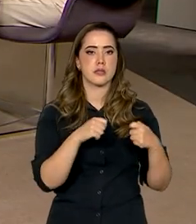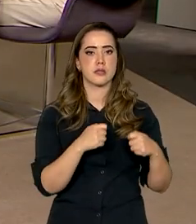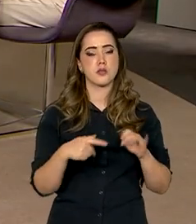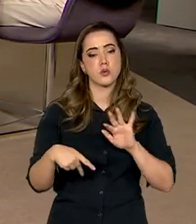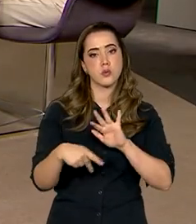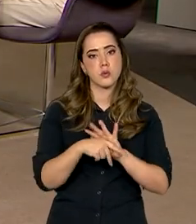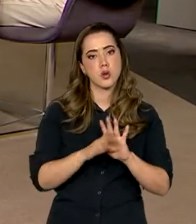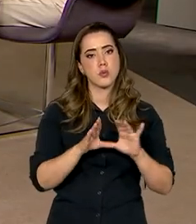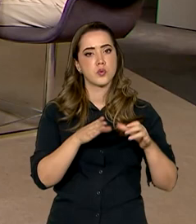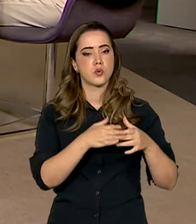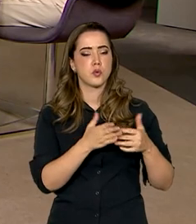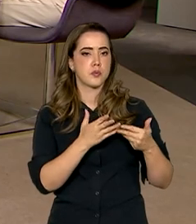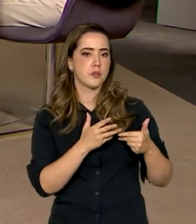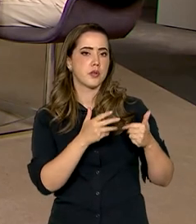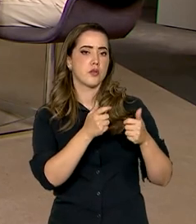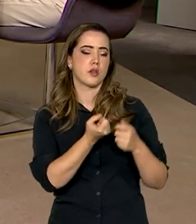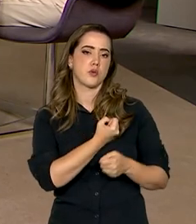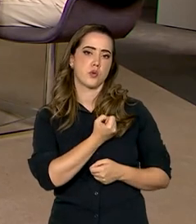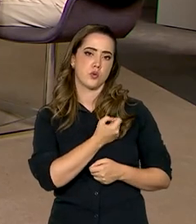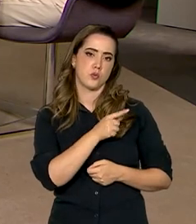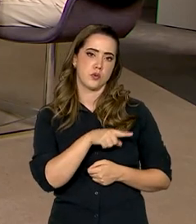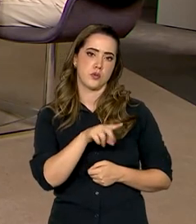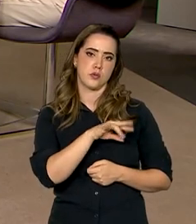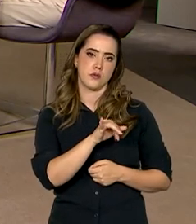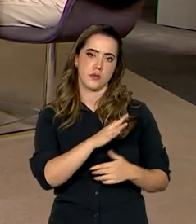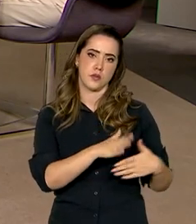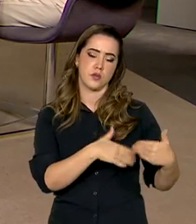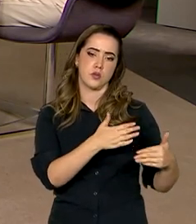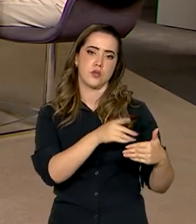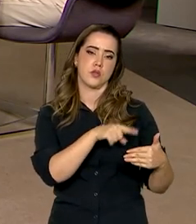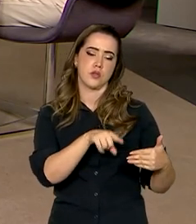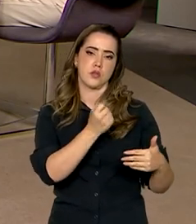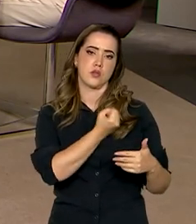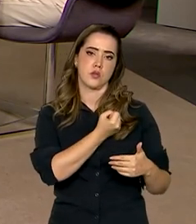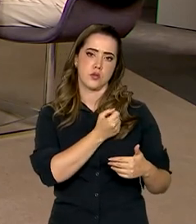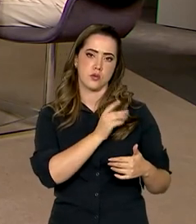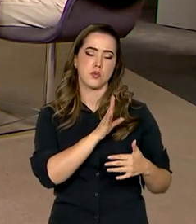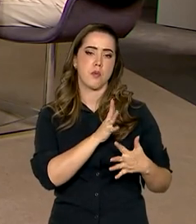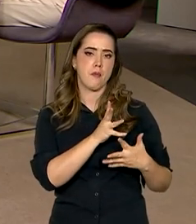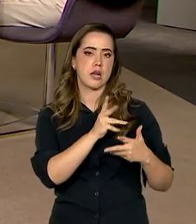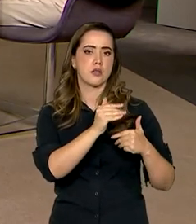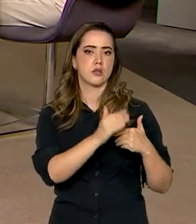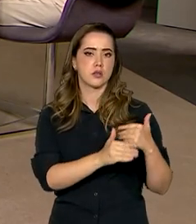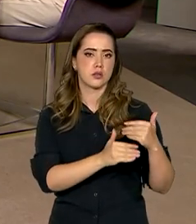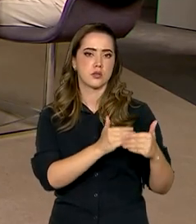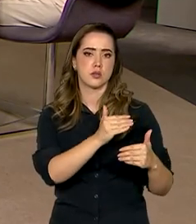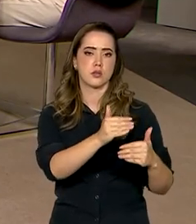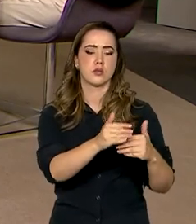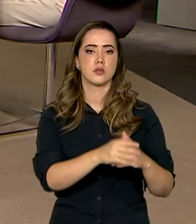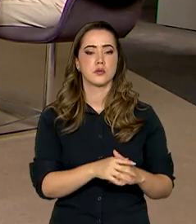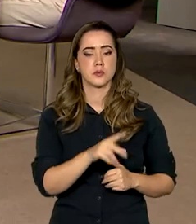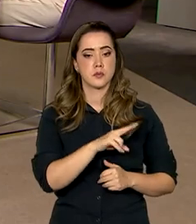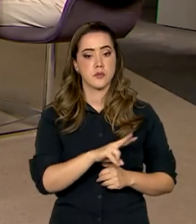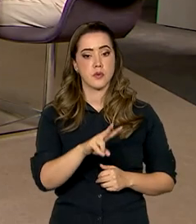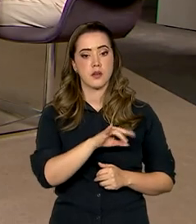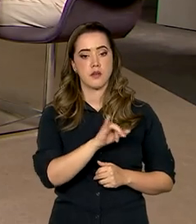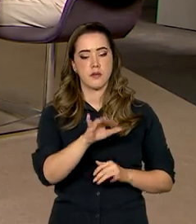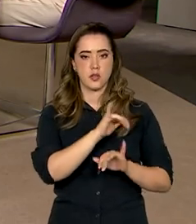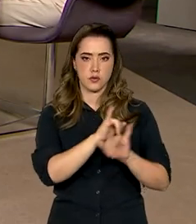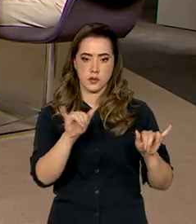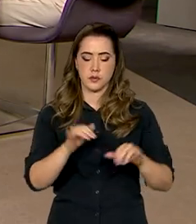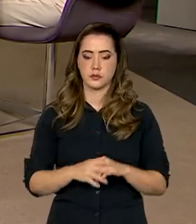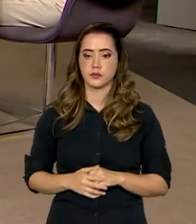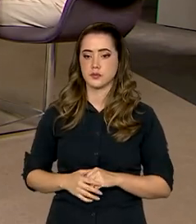próprio mercado melhorar seu indicador e deve seguir nesse caminho, melhorando as próximas projeções que vão ser divulgadas.